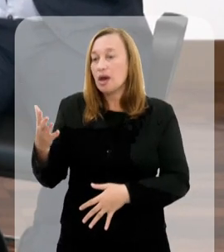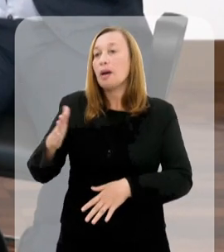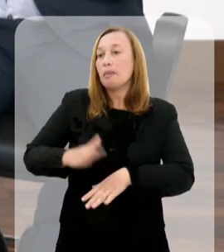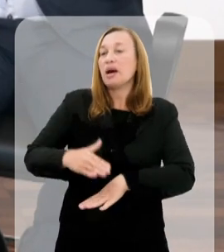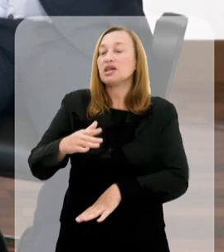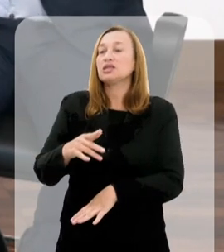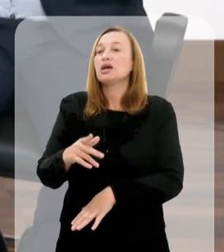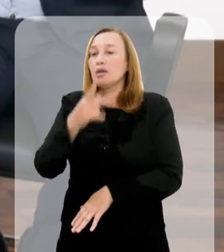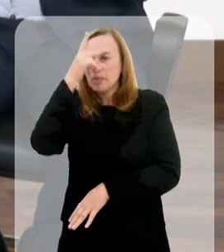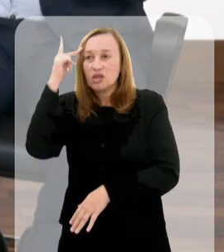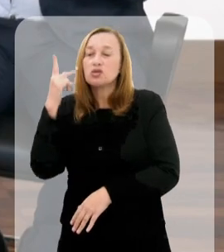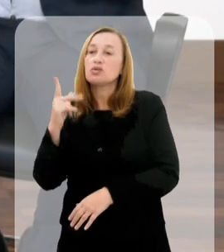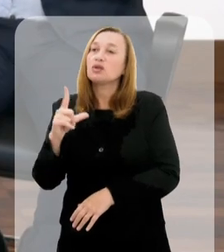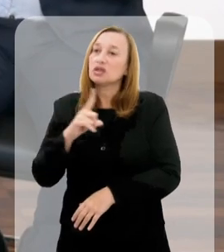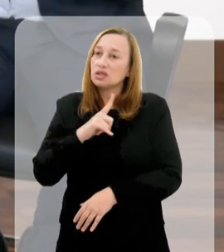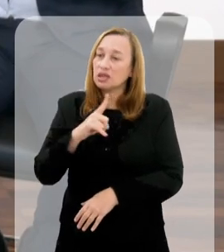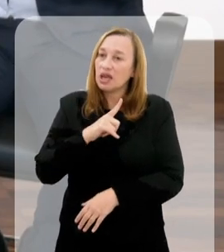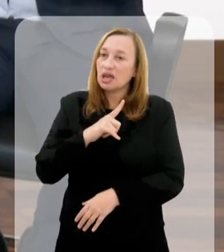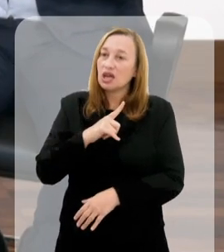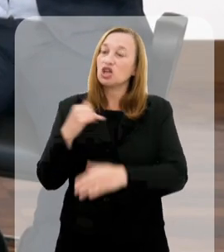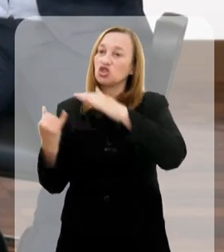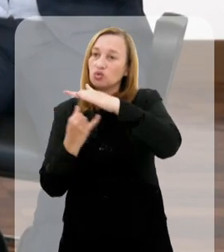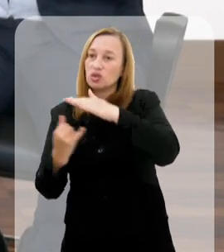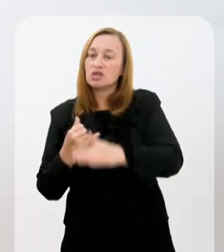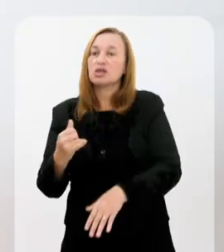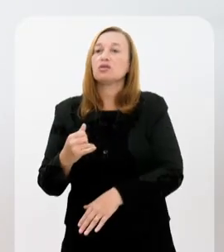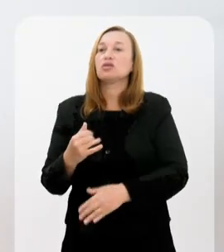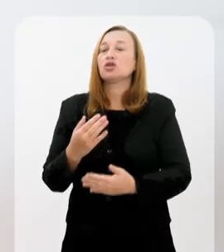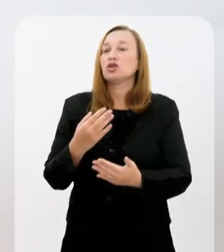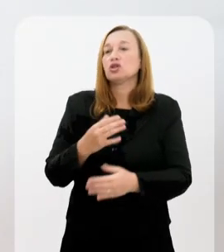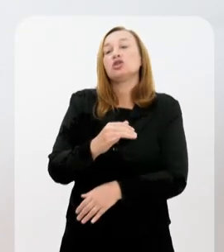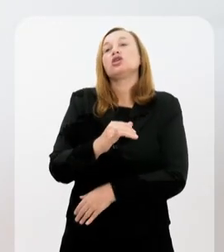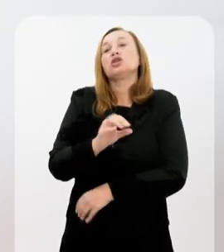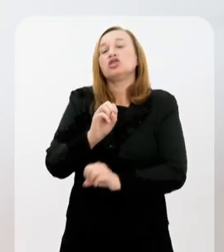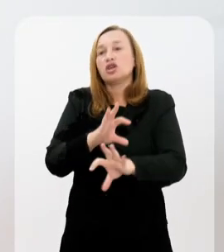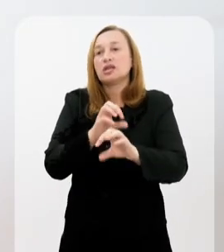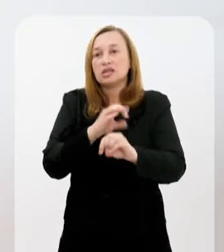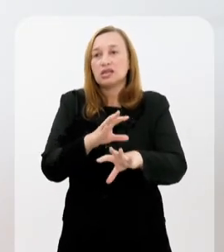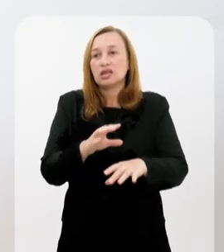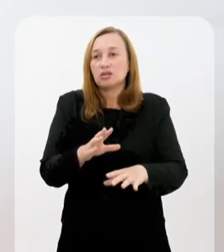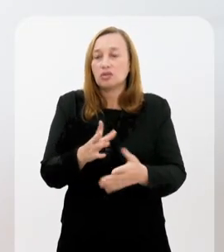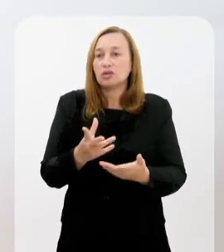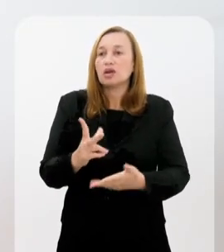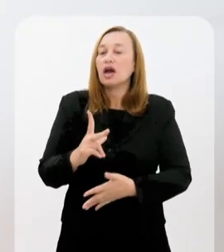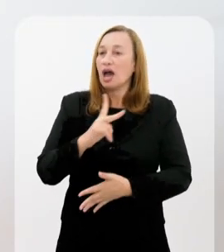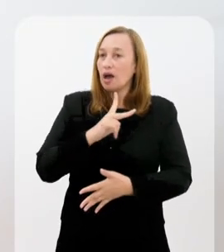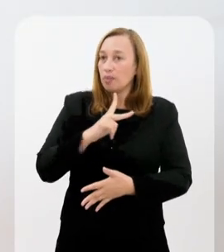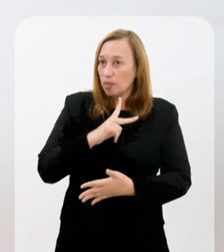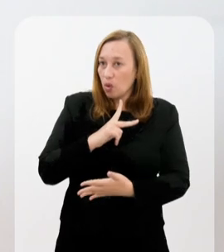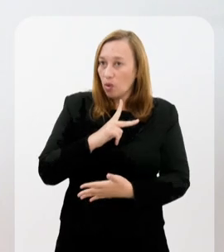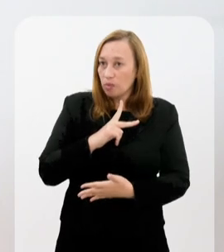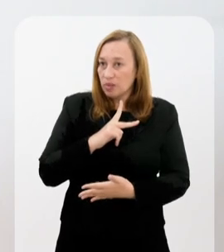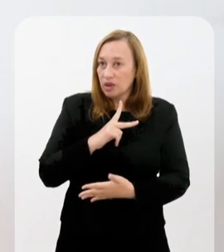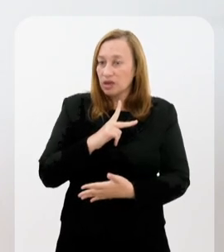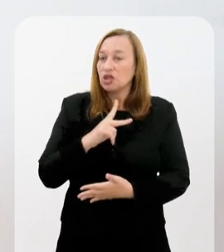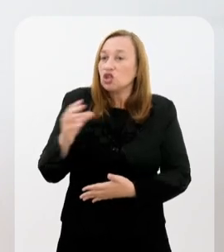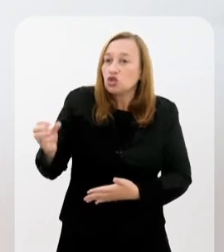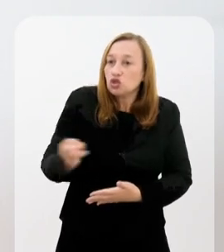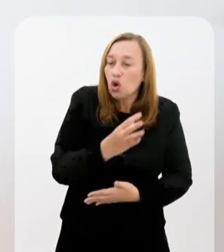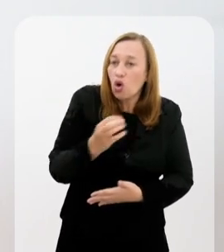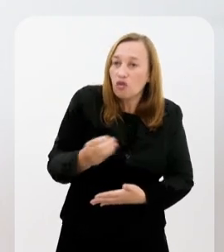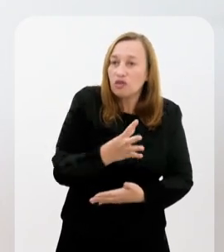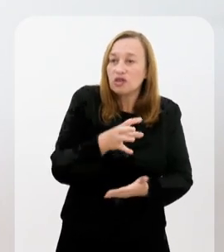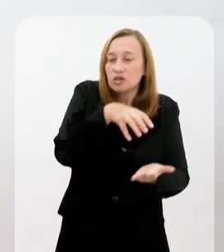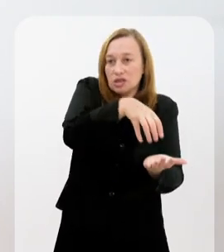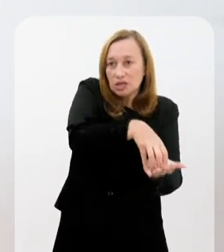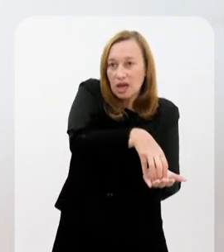de ensino. Então, não é porque a gente tem um problema aqui que a gente não vai criar novas. E também a própria mobilização dessas novas unidades ajuda nessa geração do orçamento